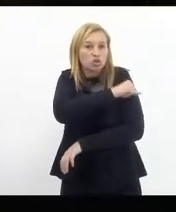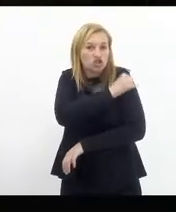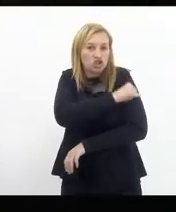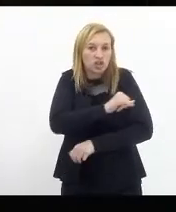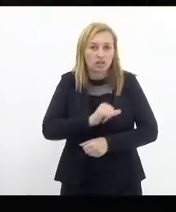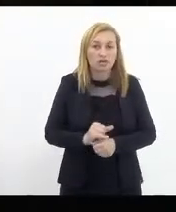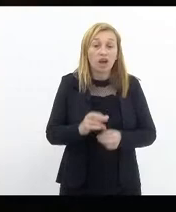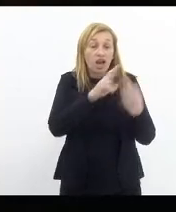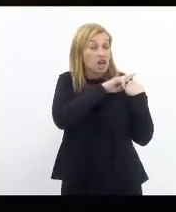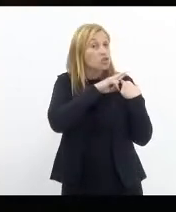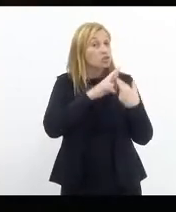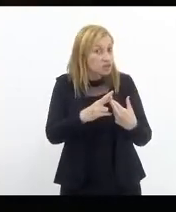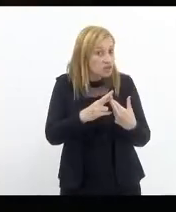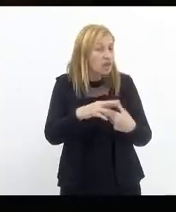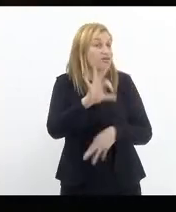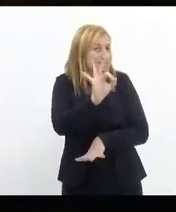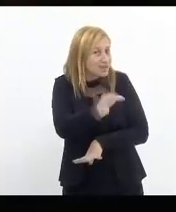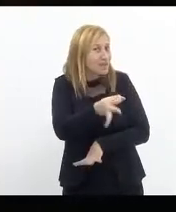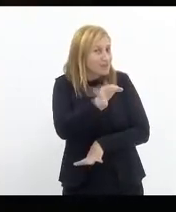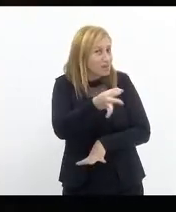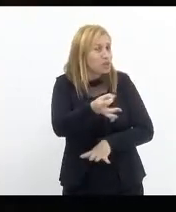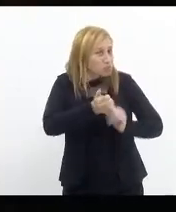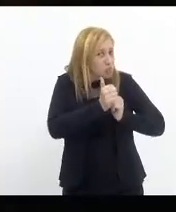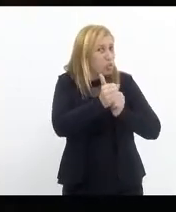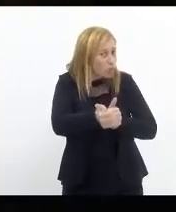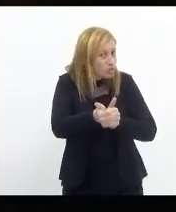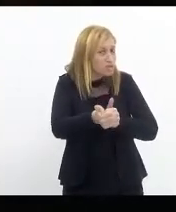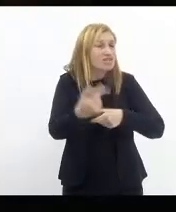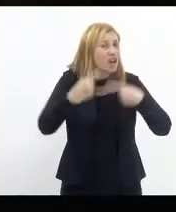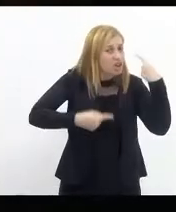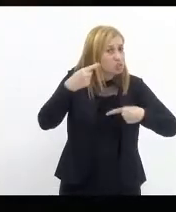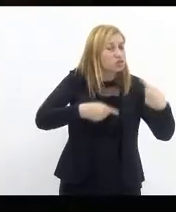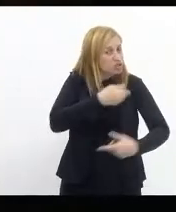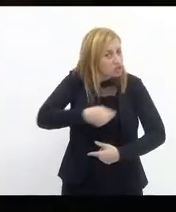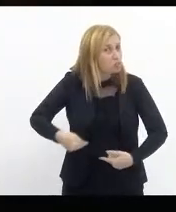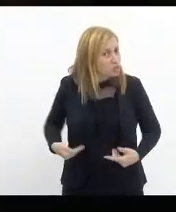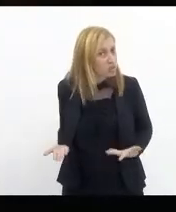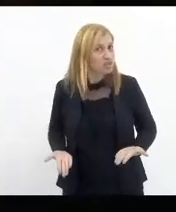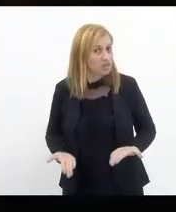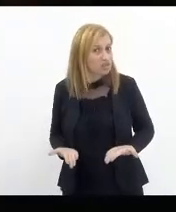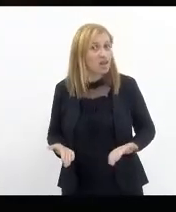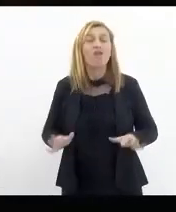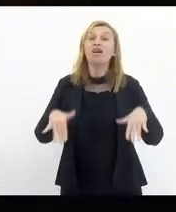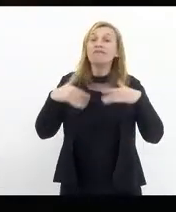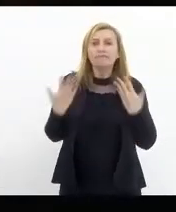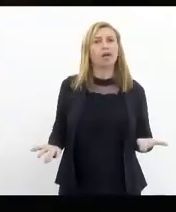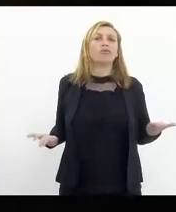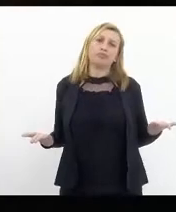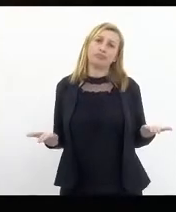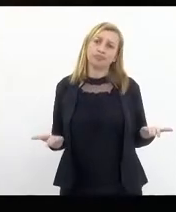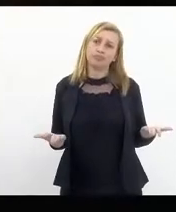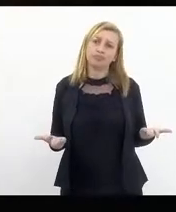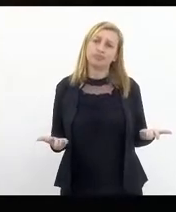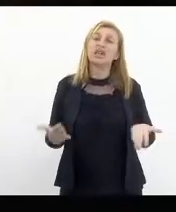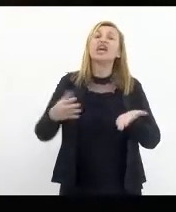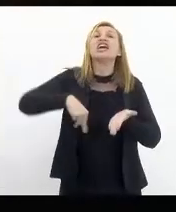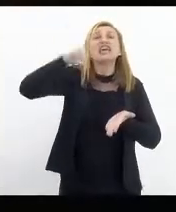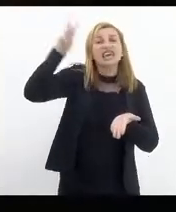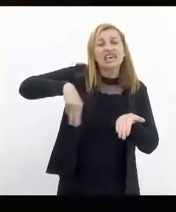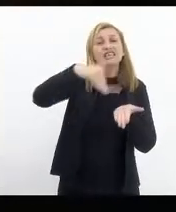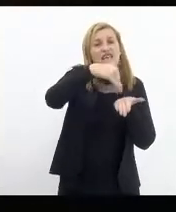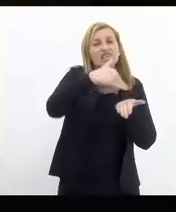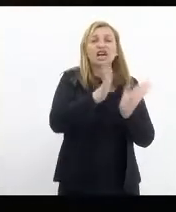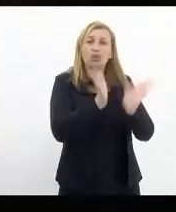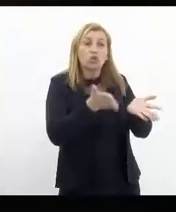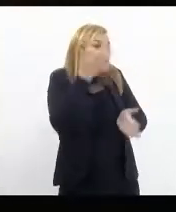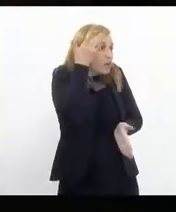de Janeiro responsável exatamente por conduzir as políticas públicas. Então, quem é secretário hoje, amanhã